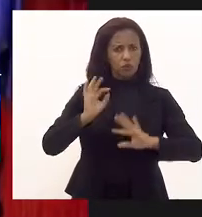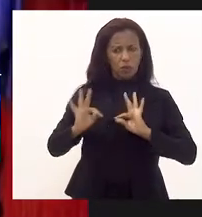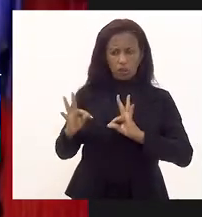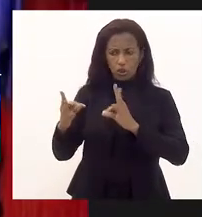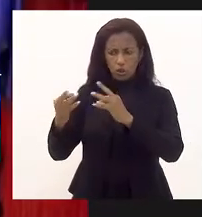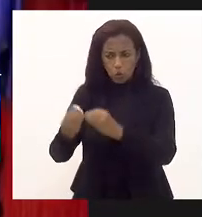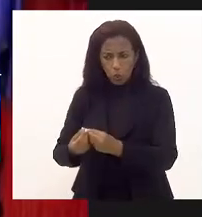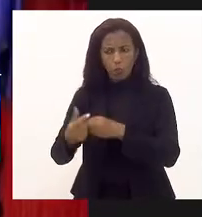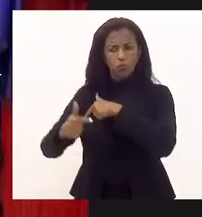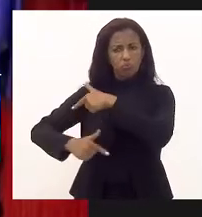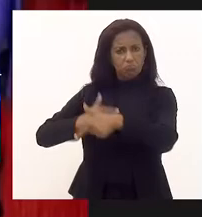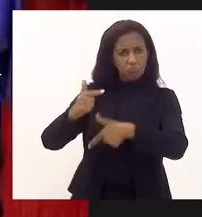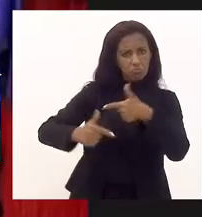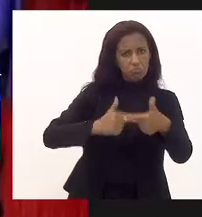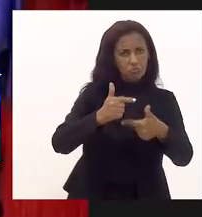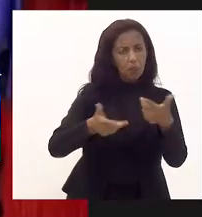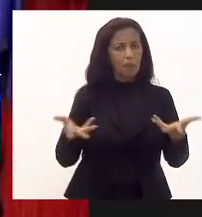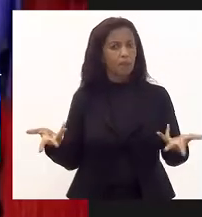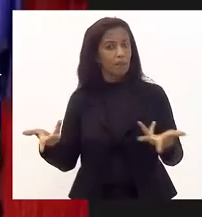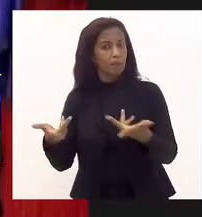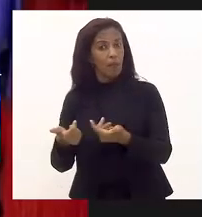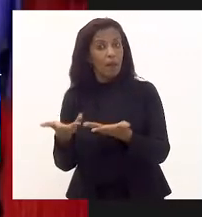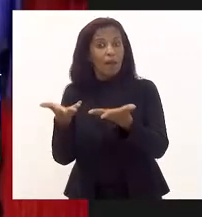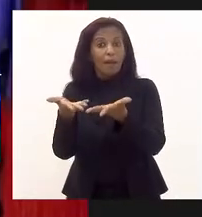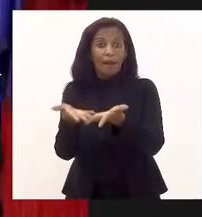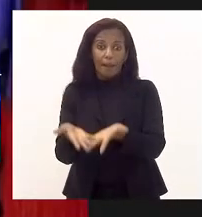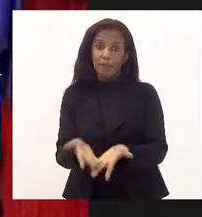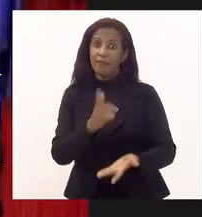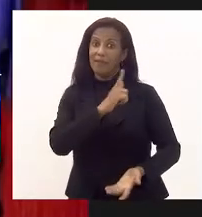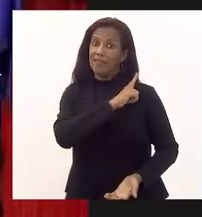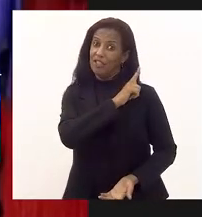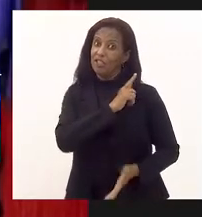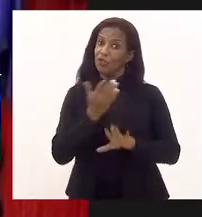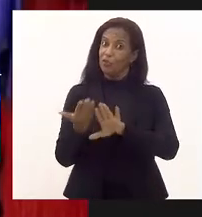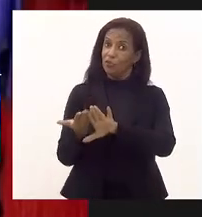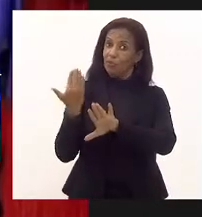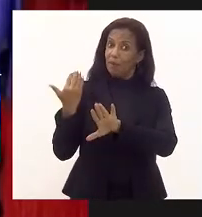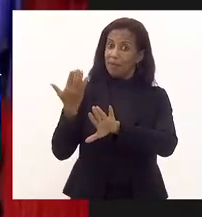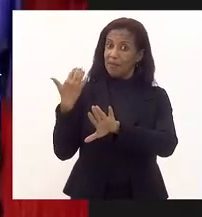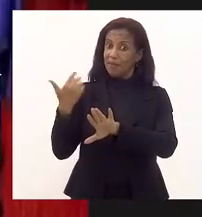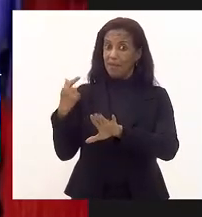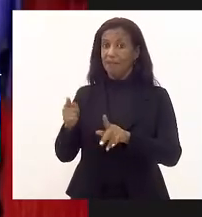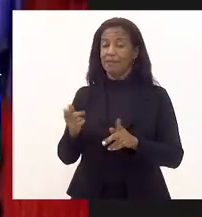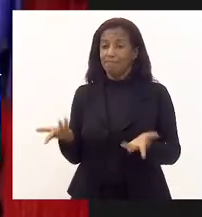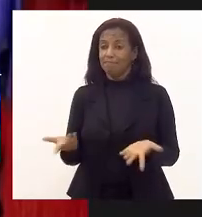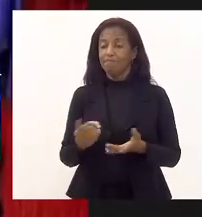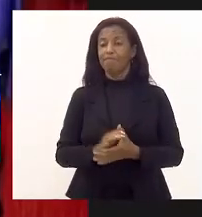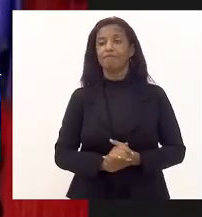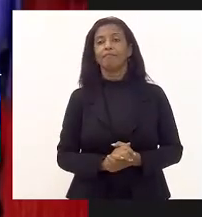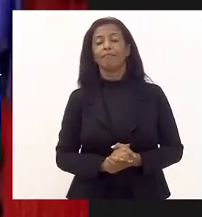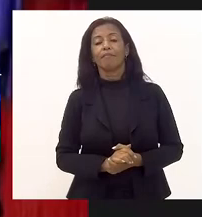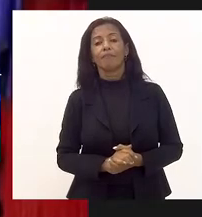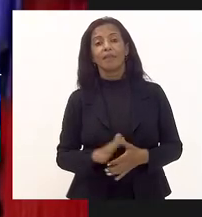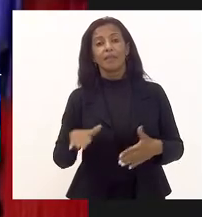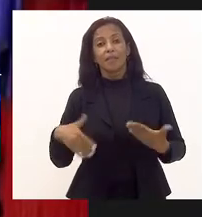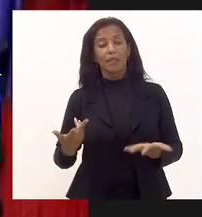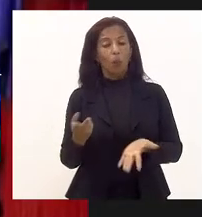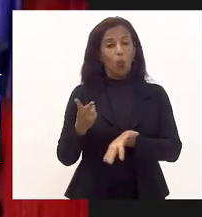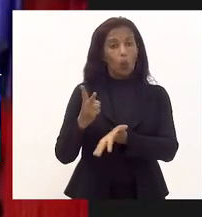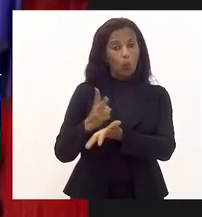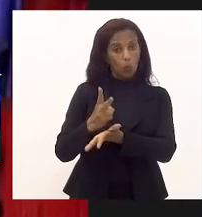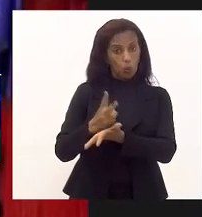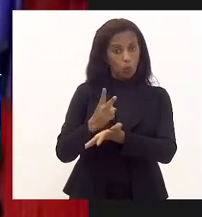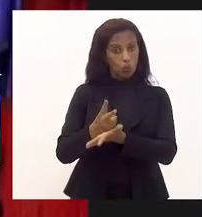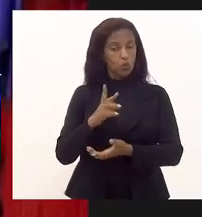colaboradores que vêm fazendo um trabalho espetacular, apesar das gestões que passaram também de suas noiselas. Então, continua aqui